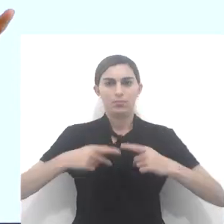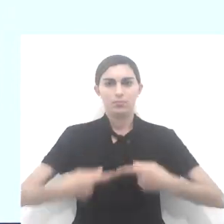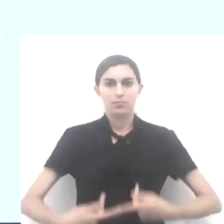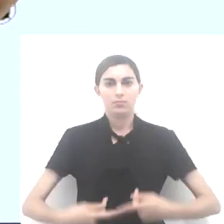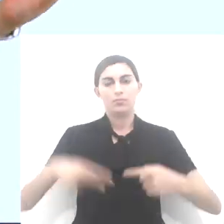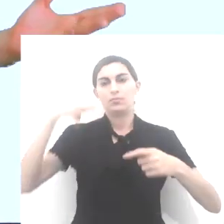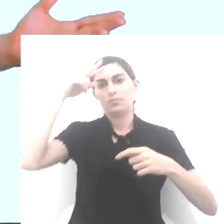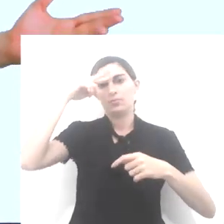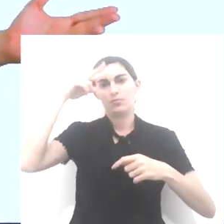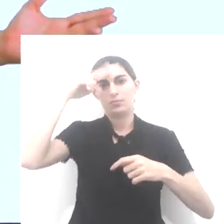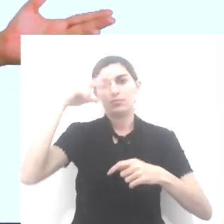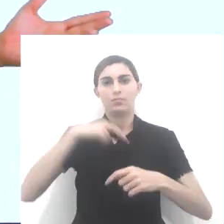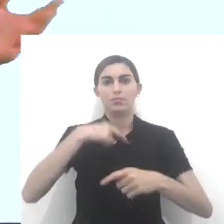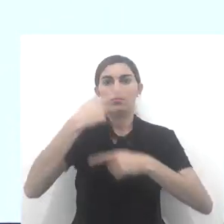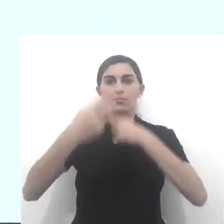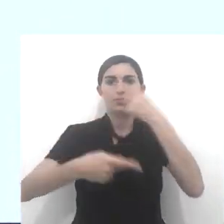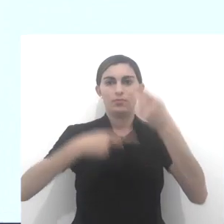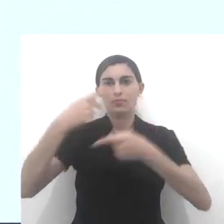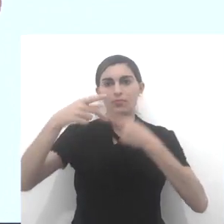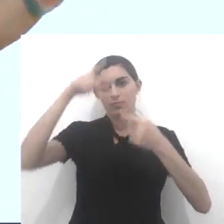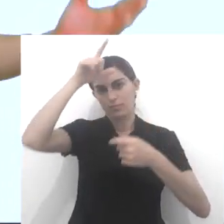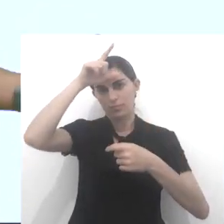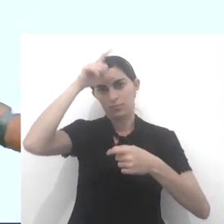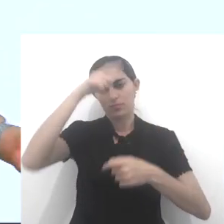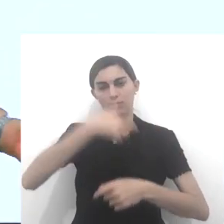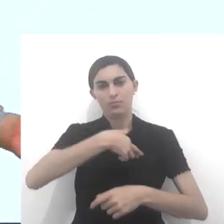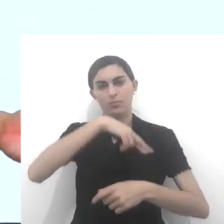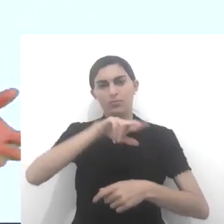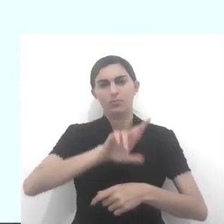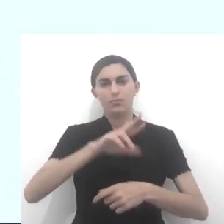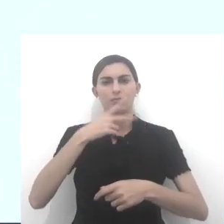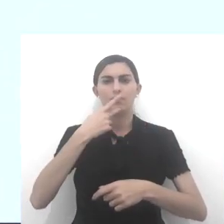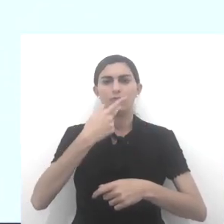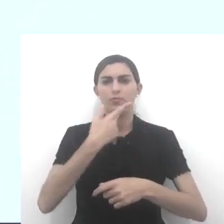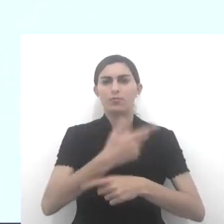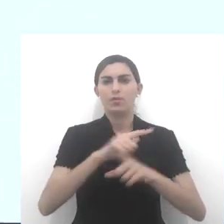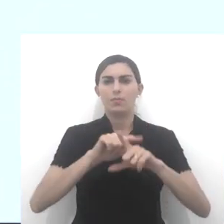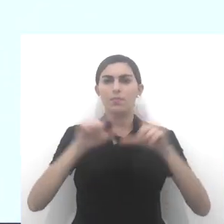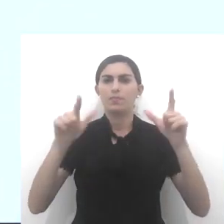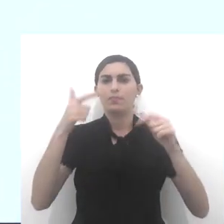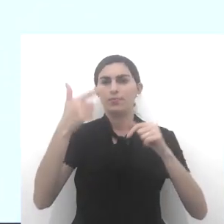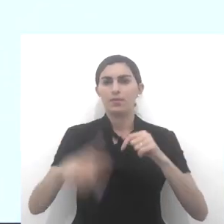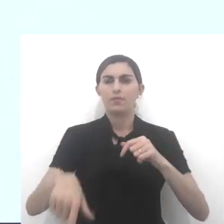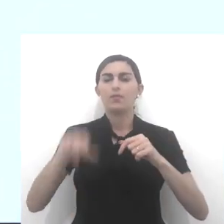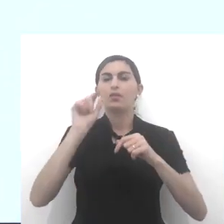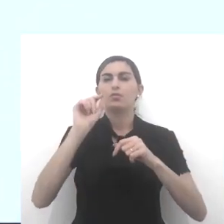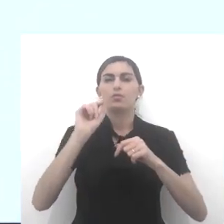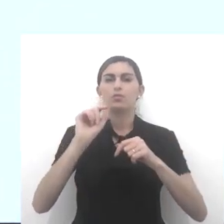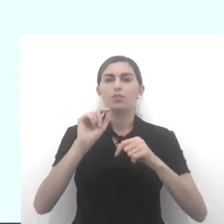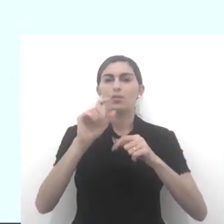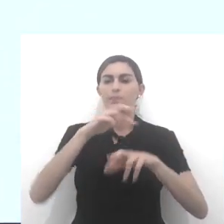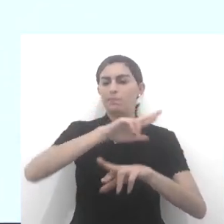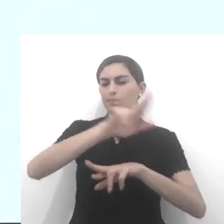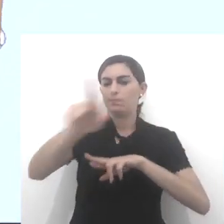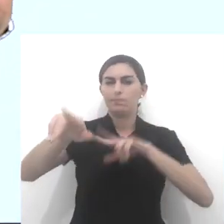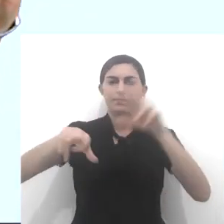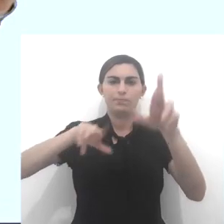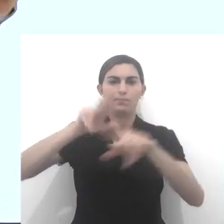humano. E lembrar que quando eu falo de líderes religiosos, eu estou falando mais uma vez em que, nessa